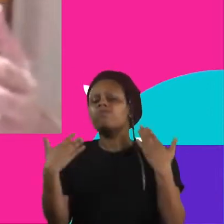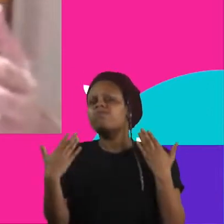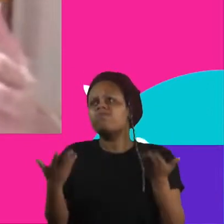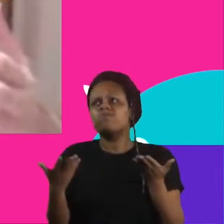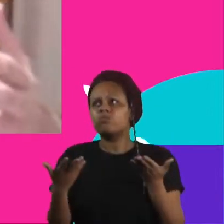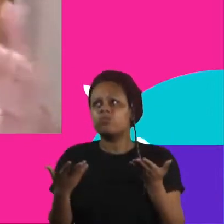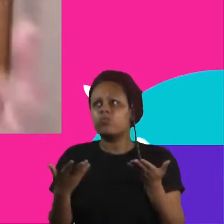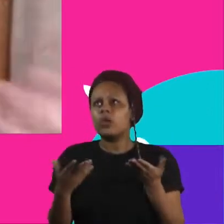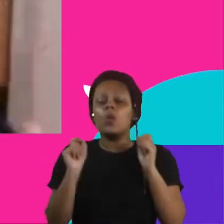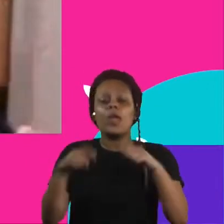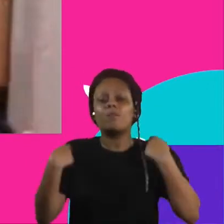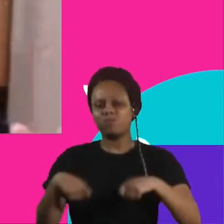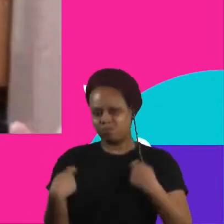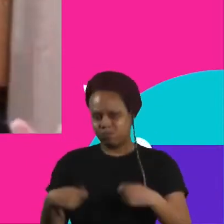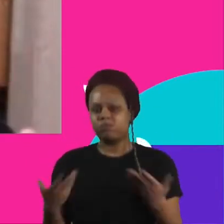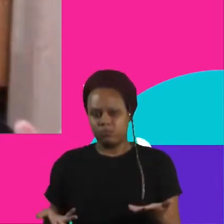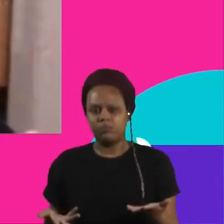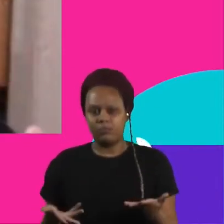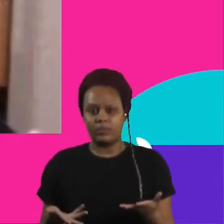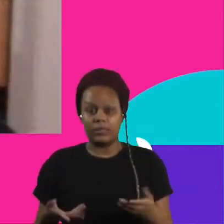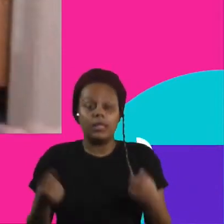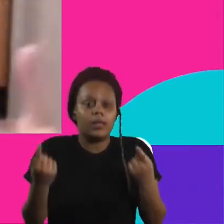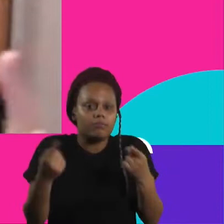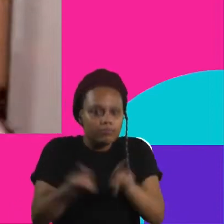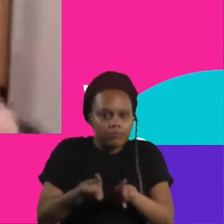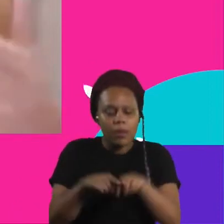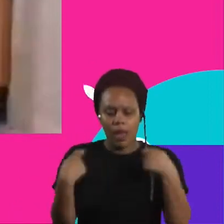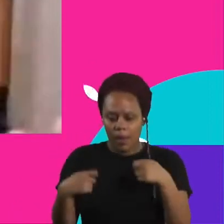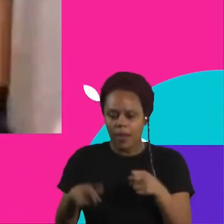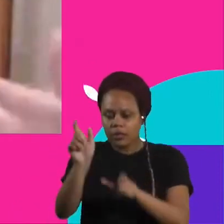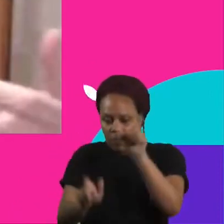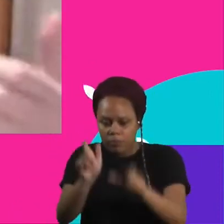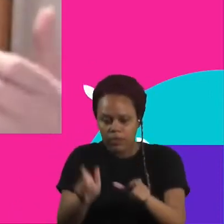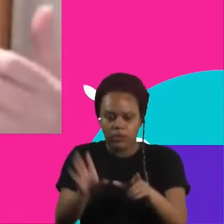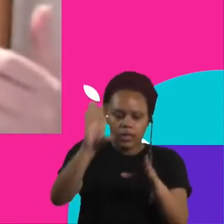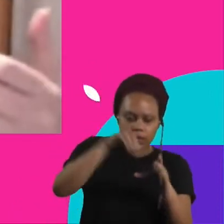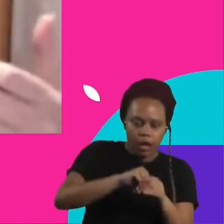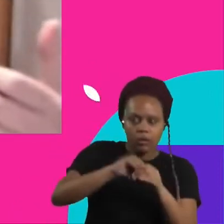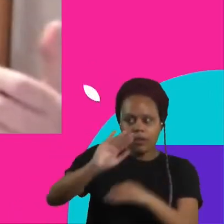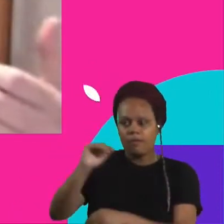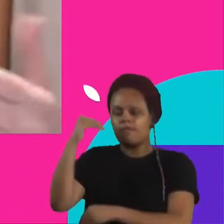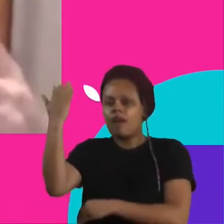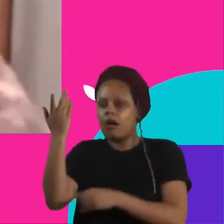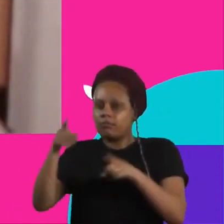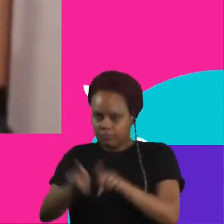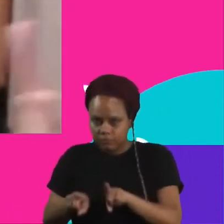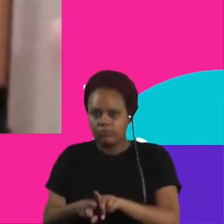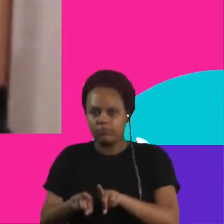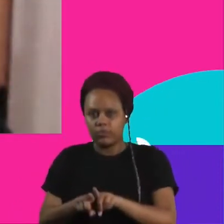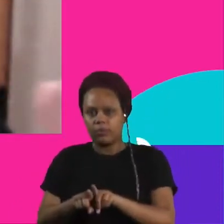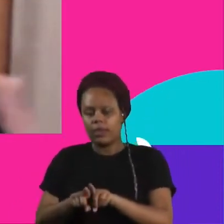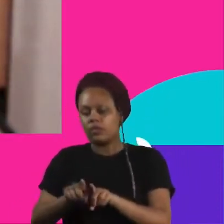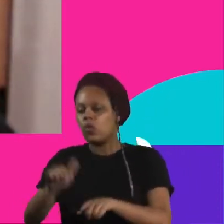e que eles precisam das pessoas, né? Para de dentro e de fora, não só as pessoas de fora, mas de